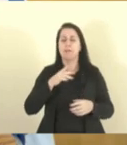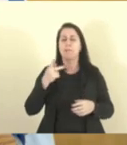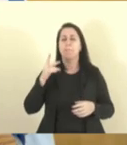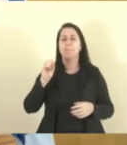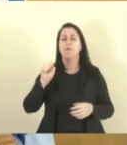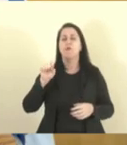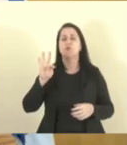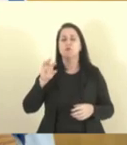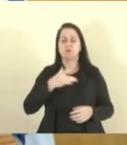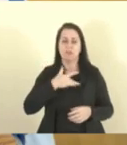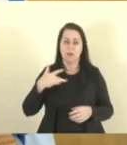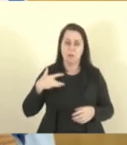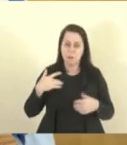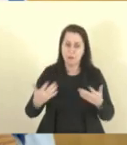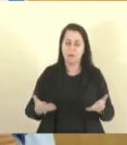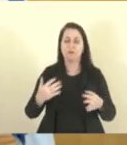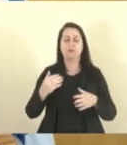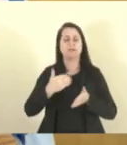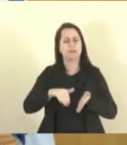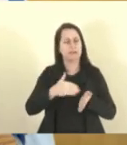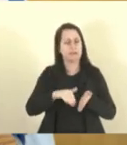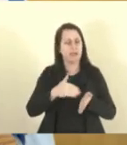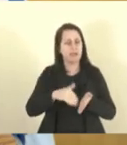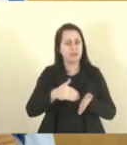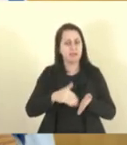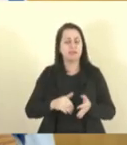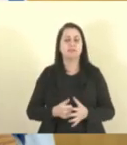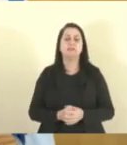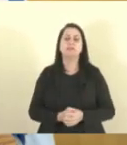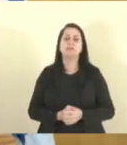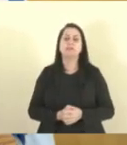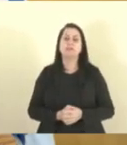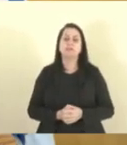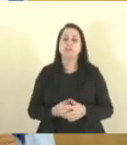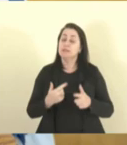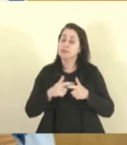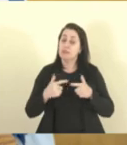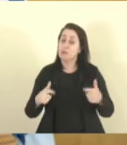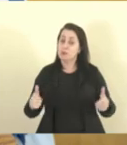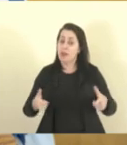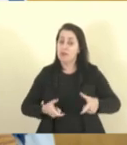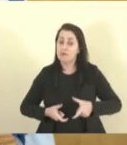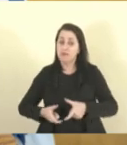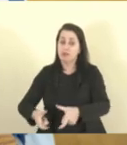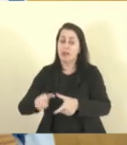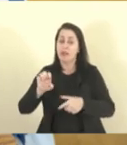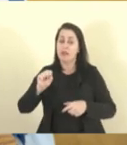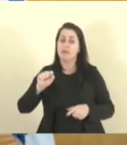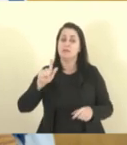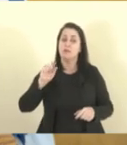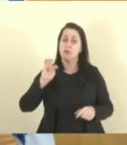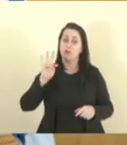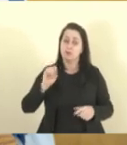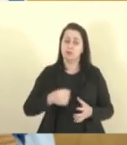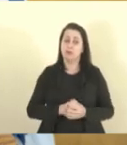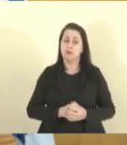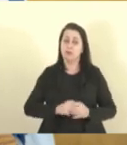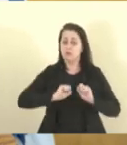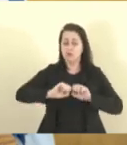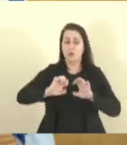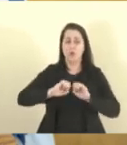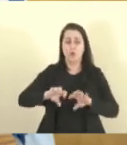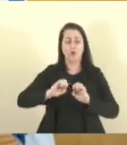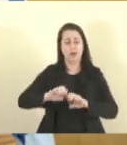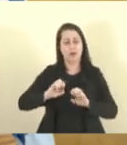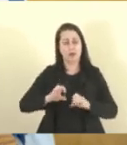sede administrativa de secretarias, não estavam ligados à rede de esgoto, jogando esgoto